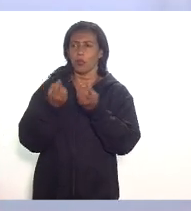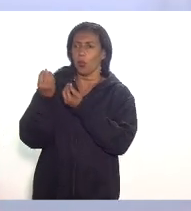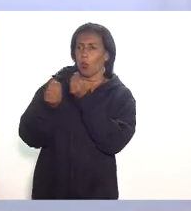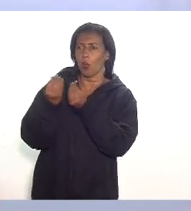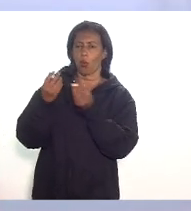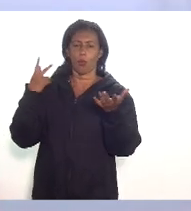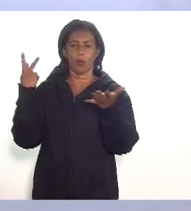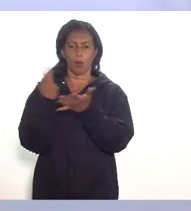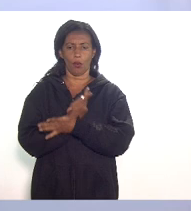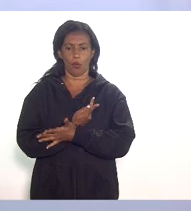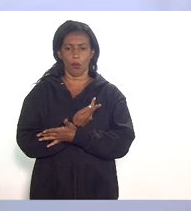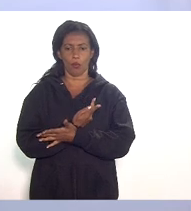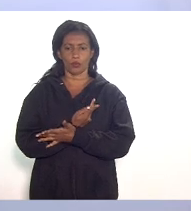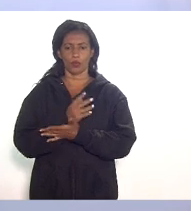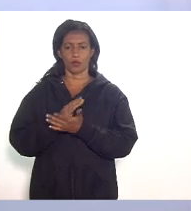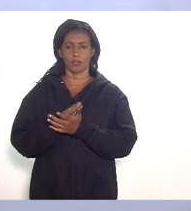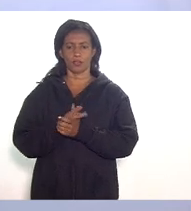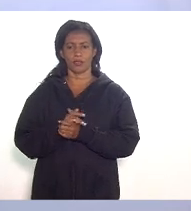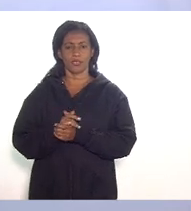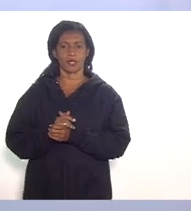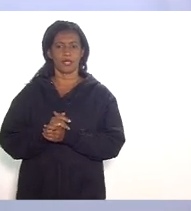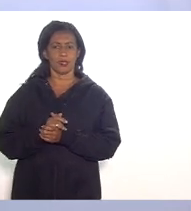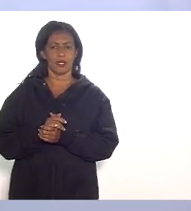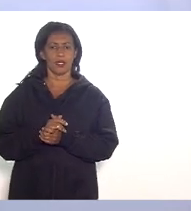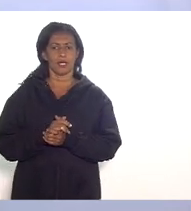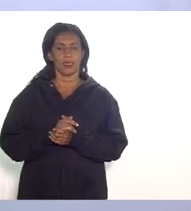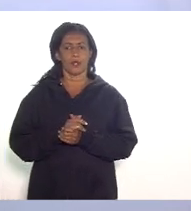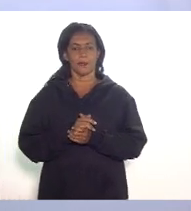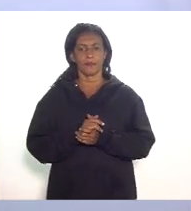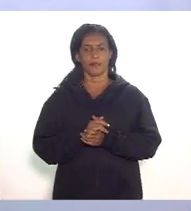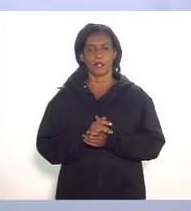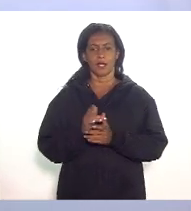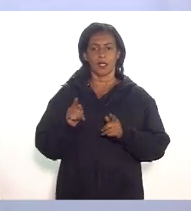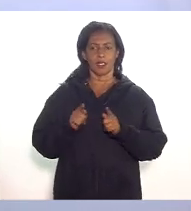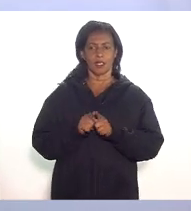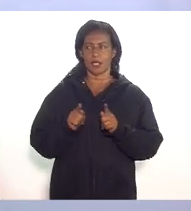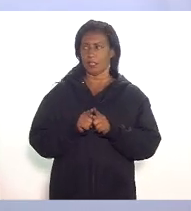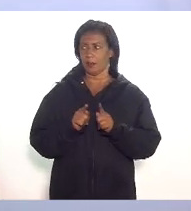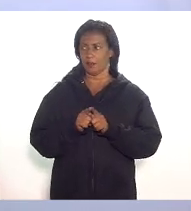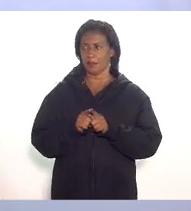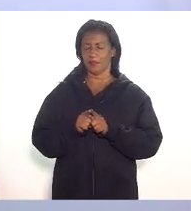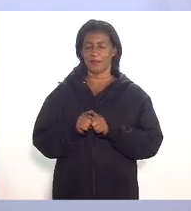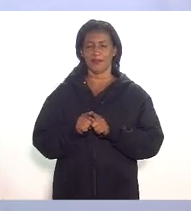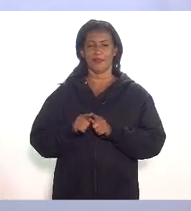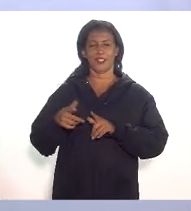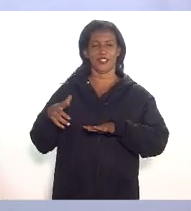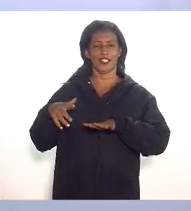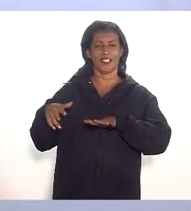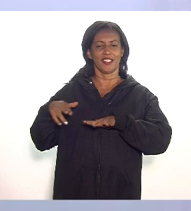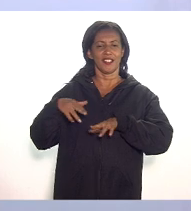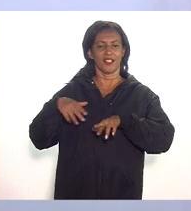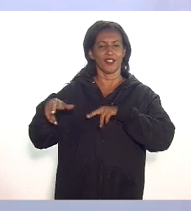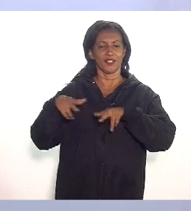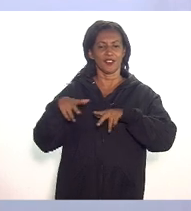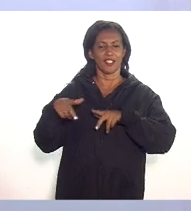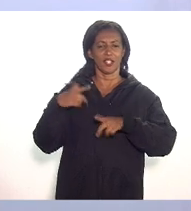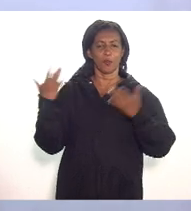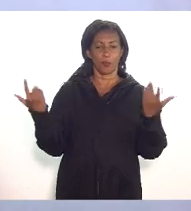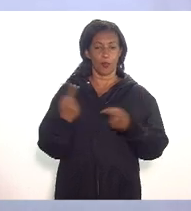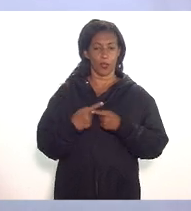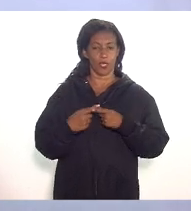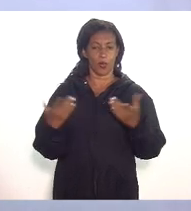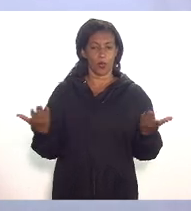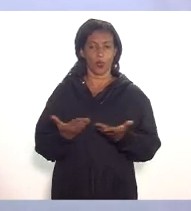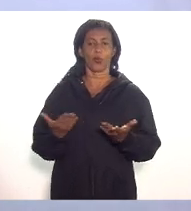é existe algumas preocupações técnicas porque nos parece que estamos numa referência circular porque hoje